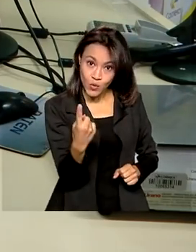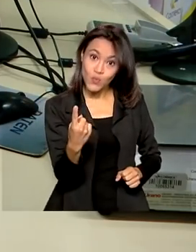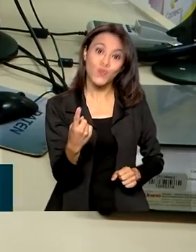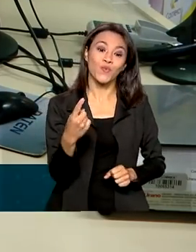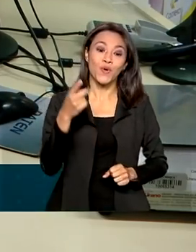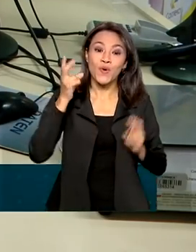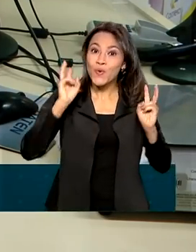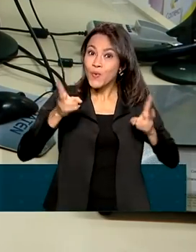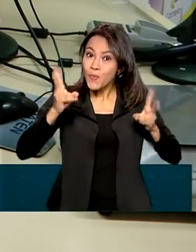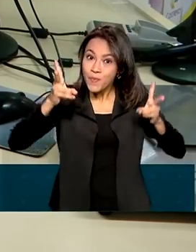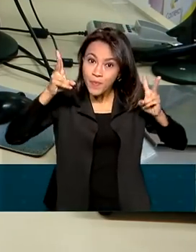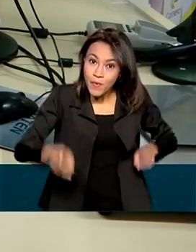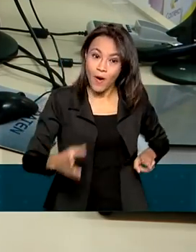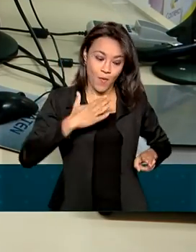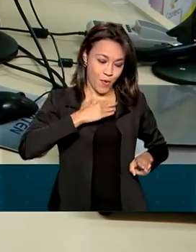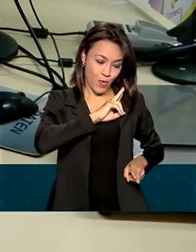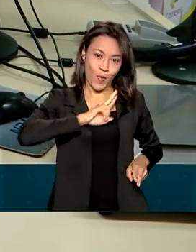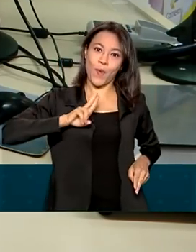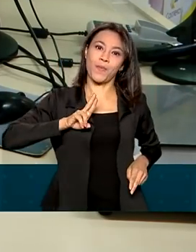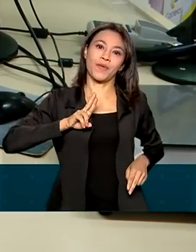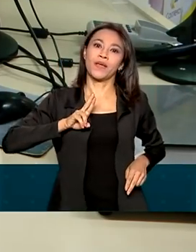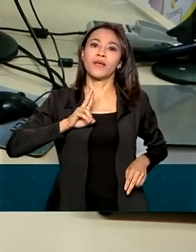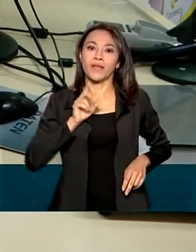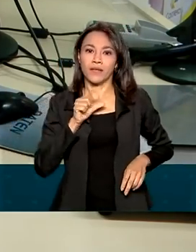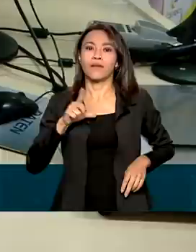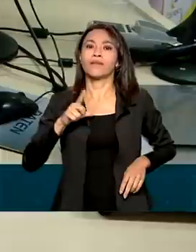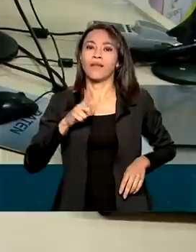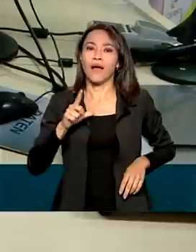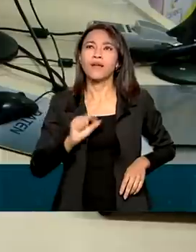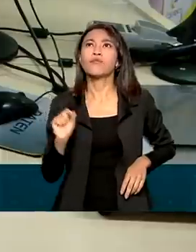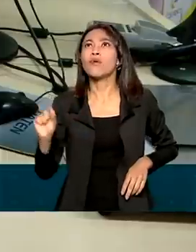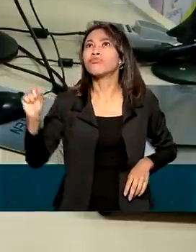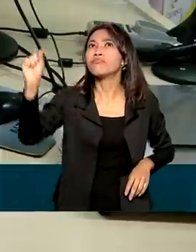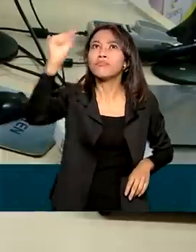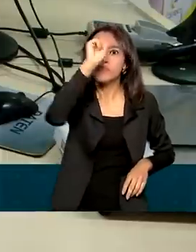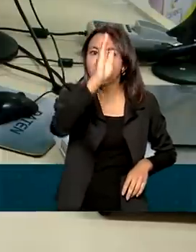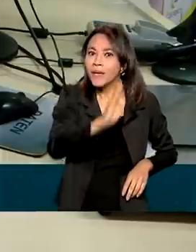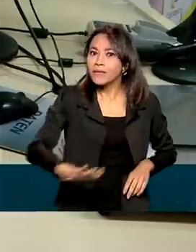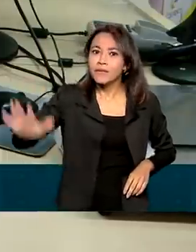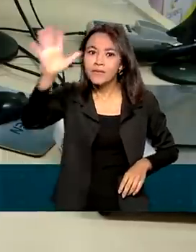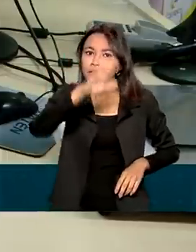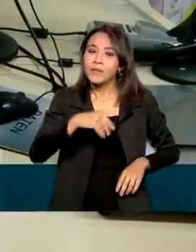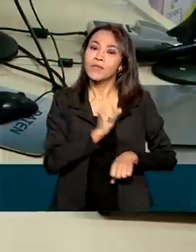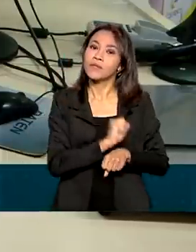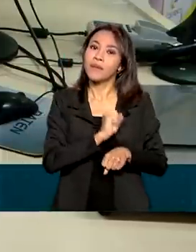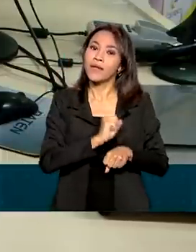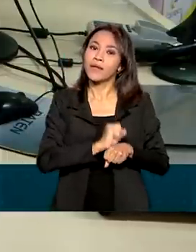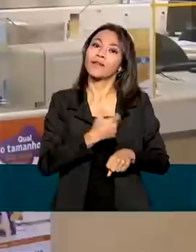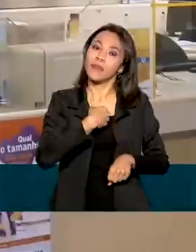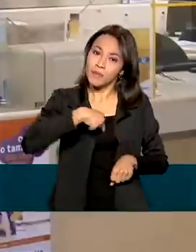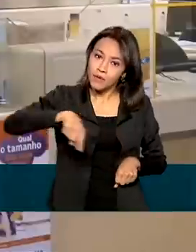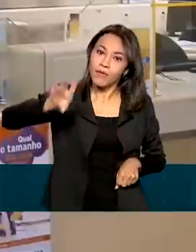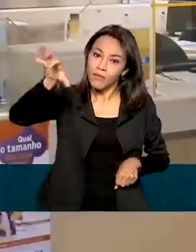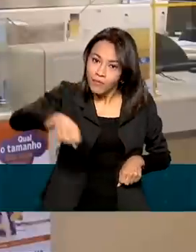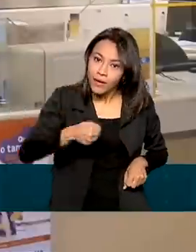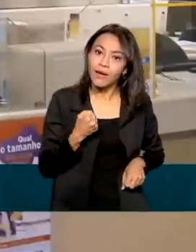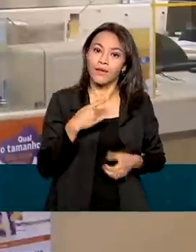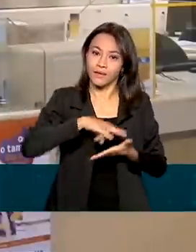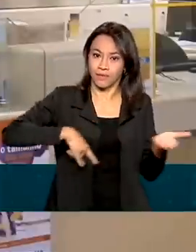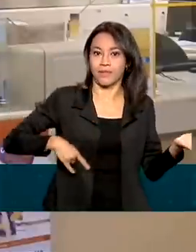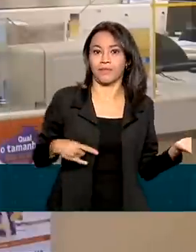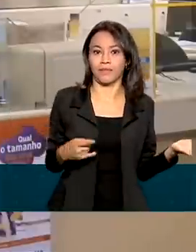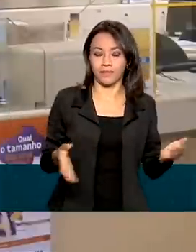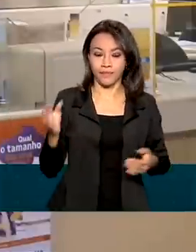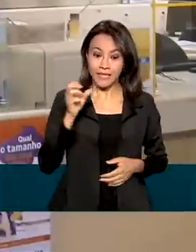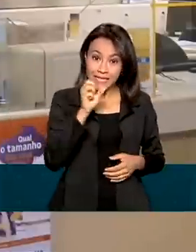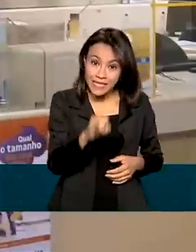mesmo nome que o meu, que estão em alguma agência central dos Correios, esperando que o dono venha buscá-lo. Se o documento estiver